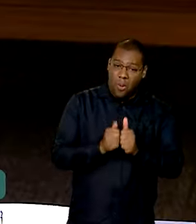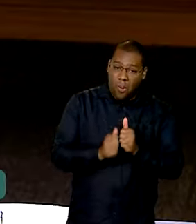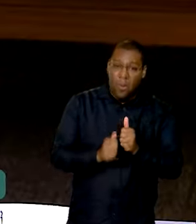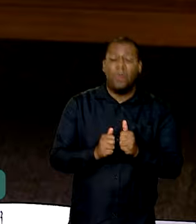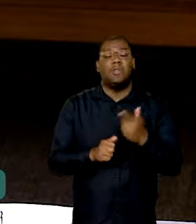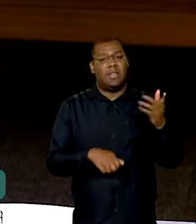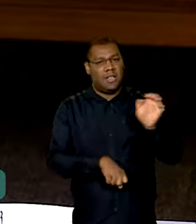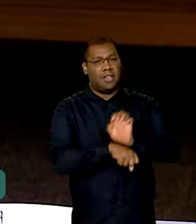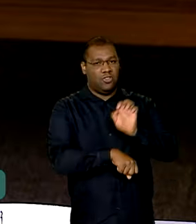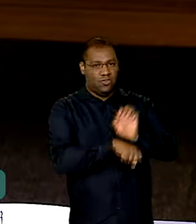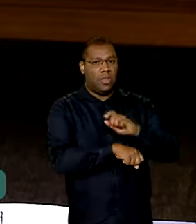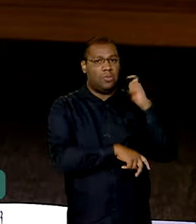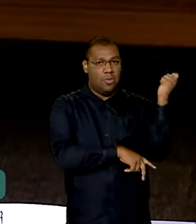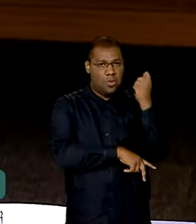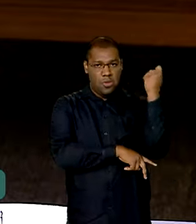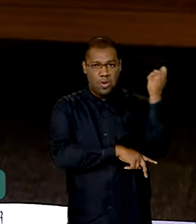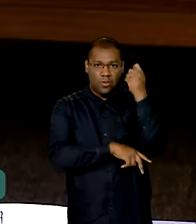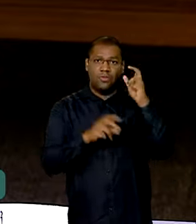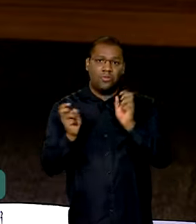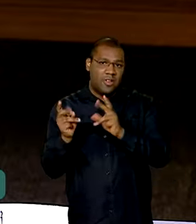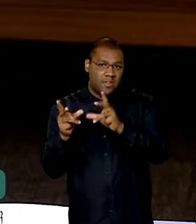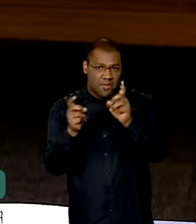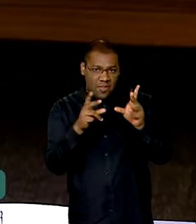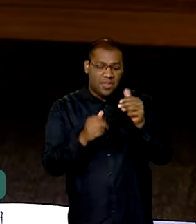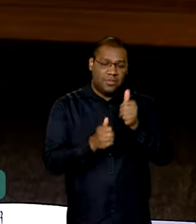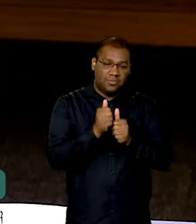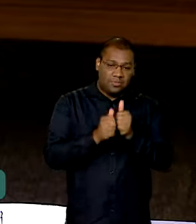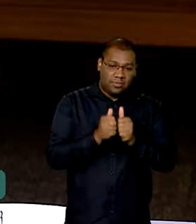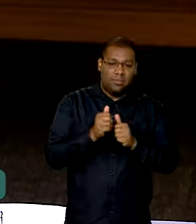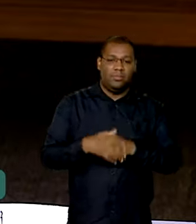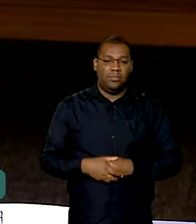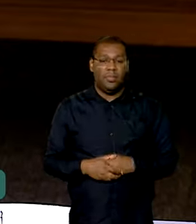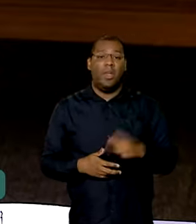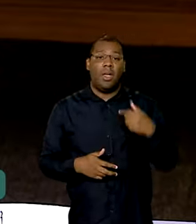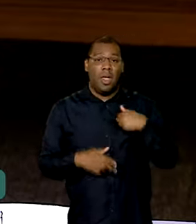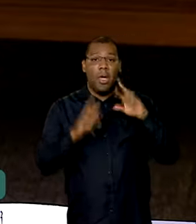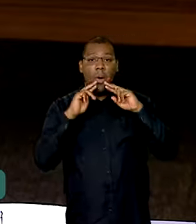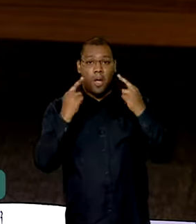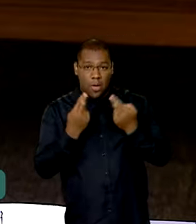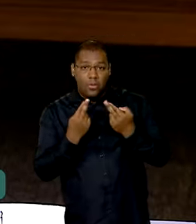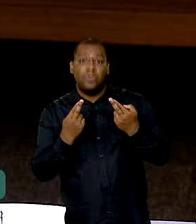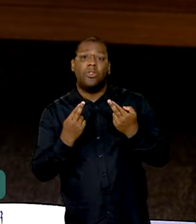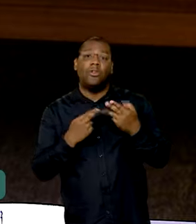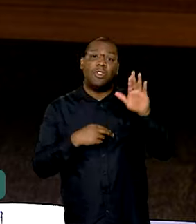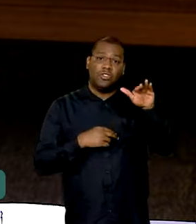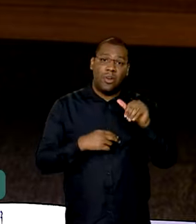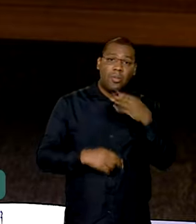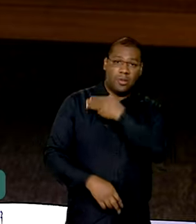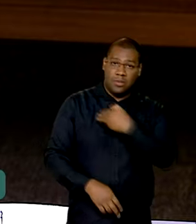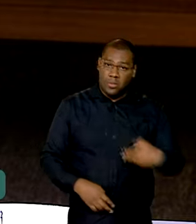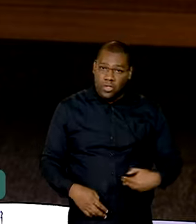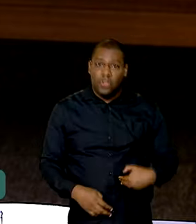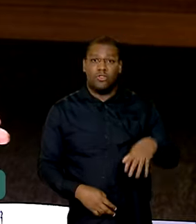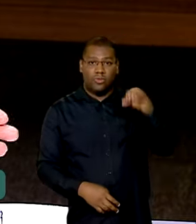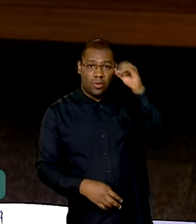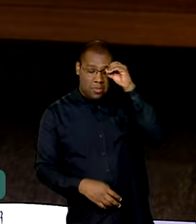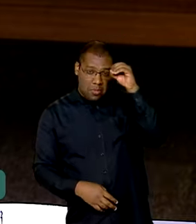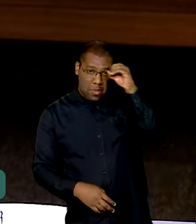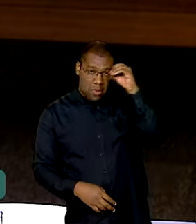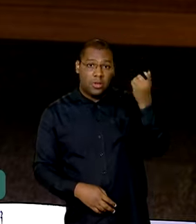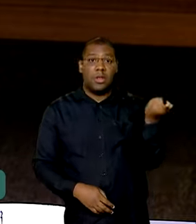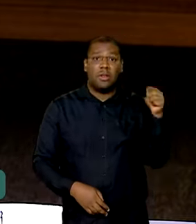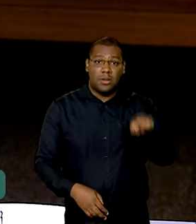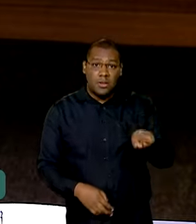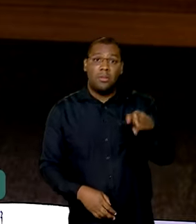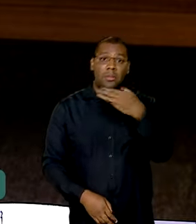gaúcha, eu já estou sentindo isso há algum tempo. Fiz uma reunião com o ministro Paulo Teixeira e com o ministro Fávaro sobre a questão do preço do